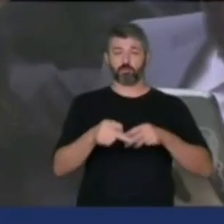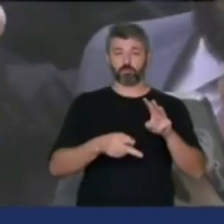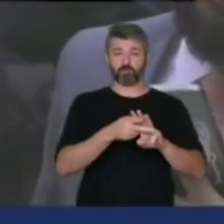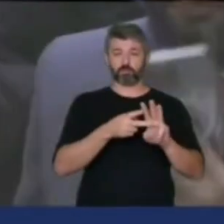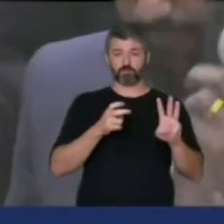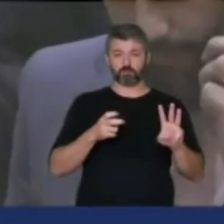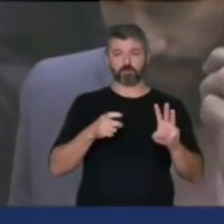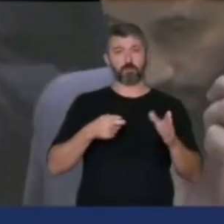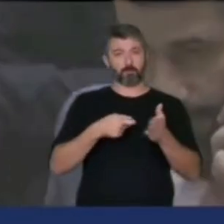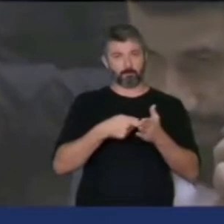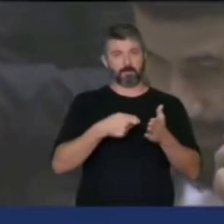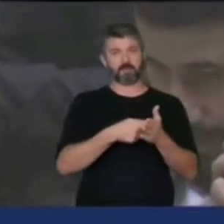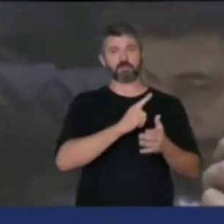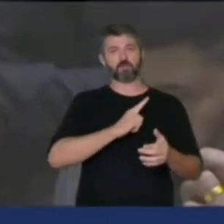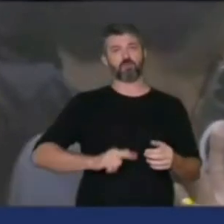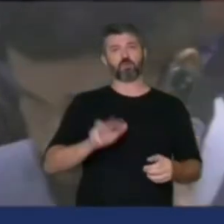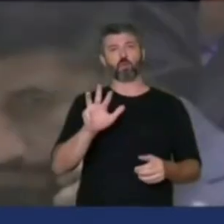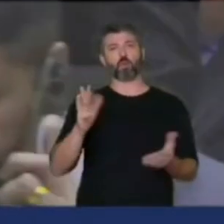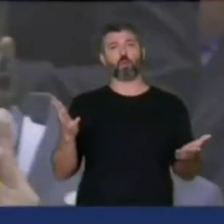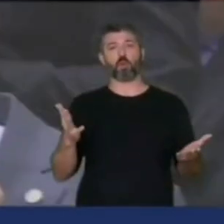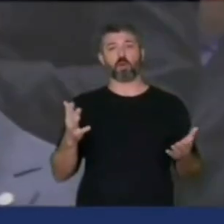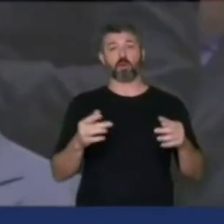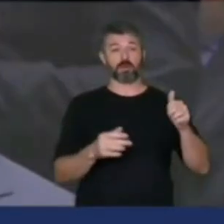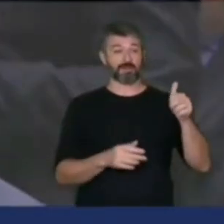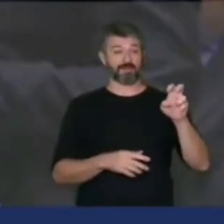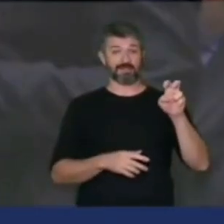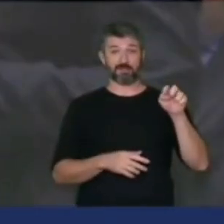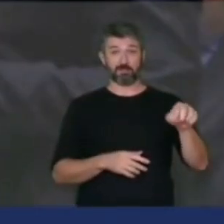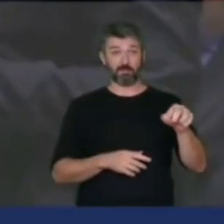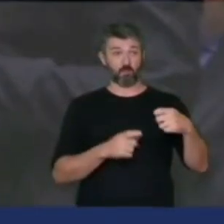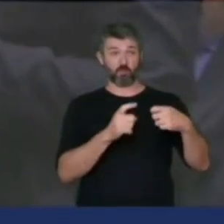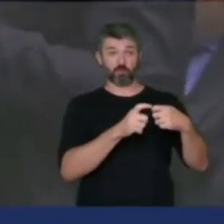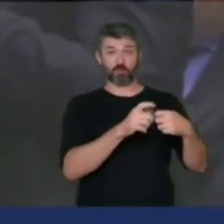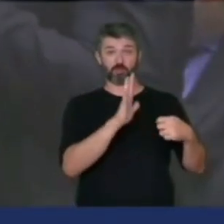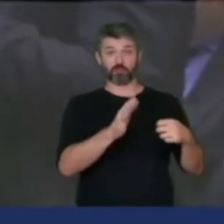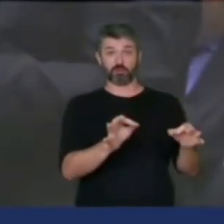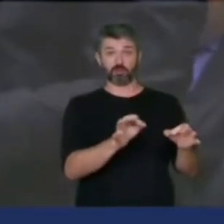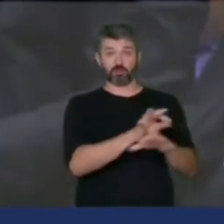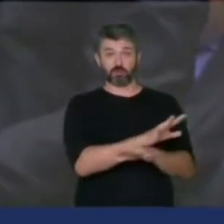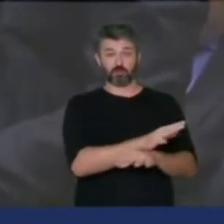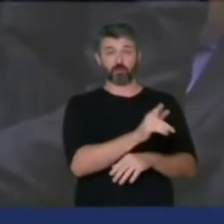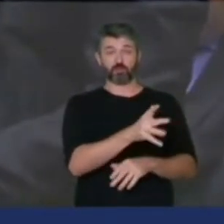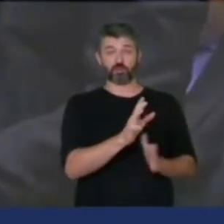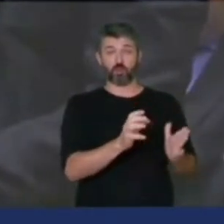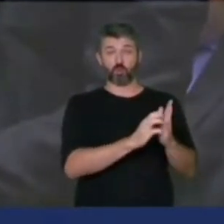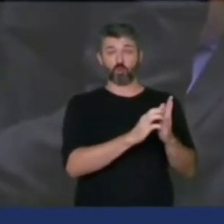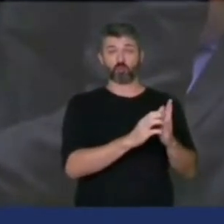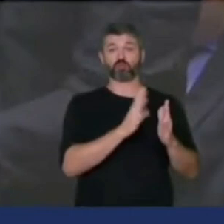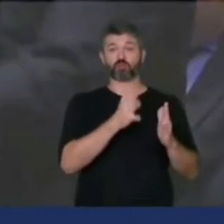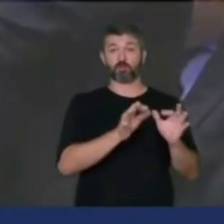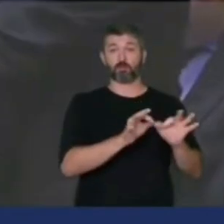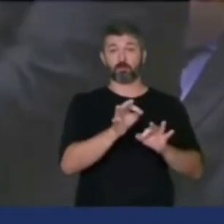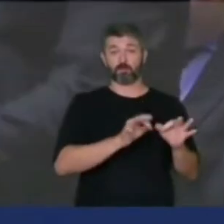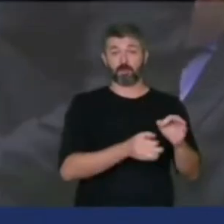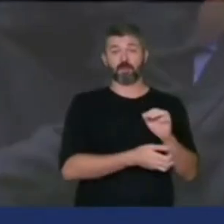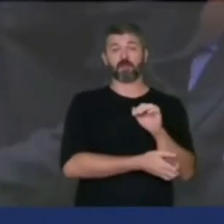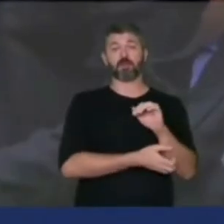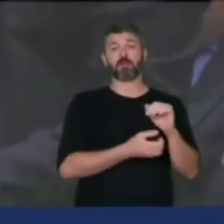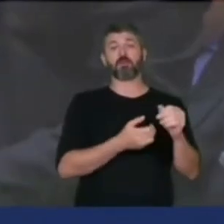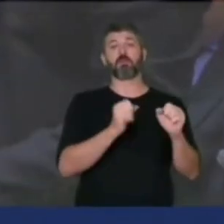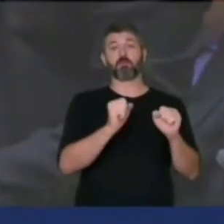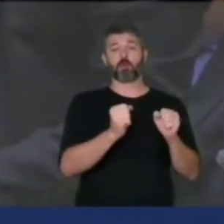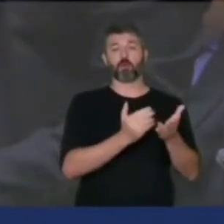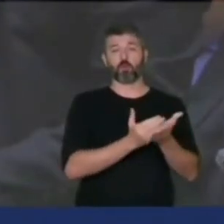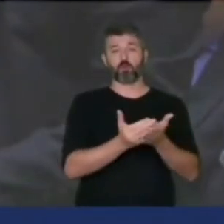pressionem o governo Lula para que esses 15 mil médicos já concursados, já preparados, passem a atender